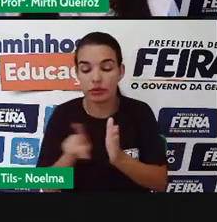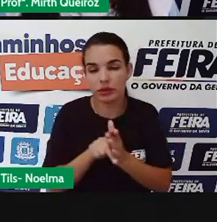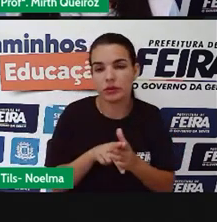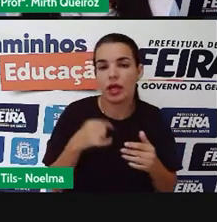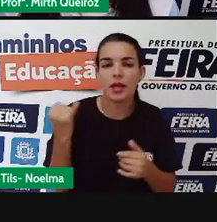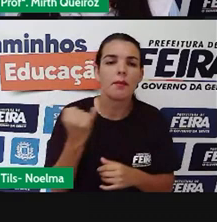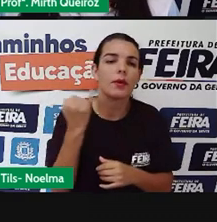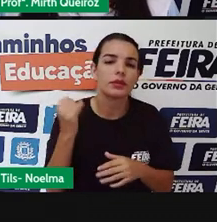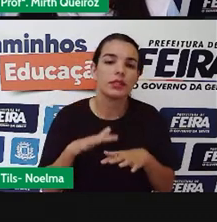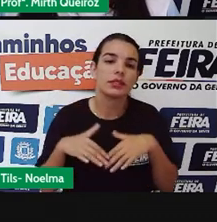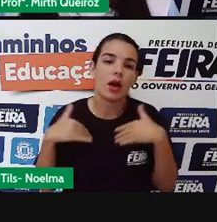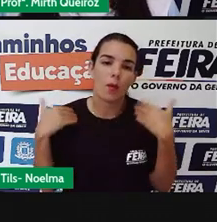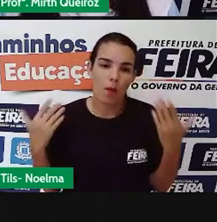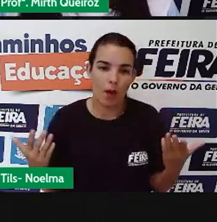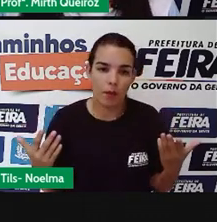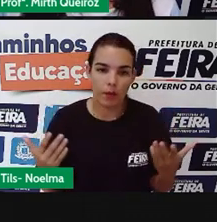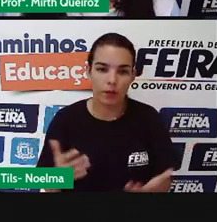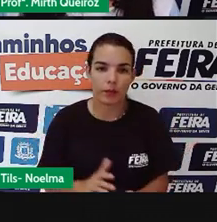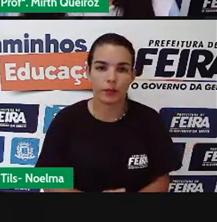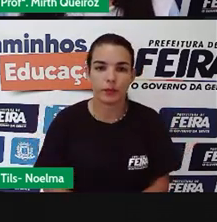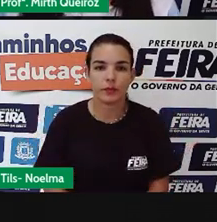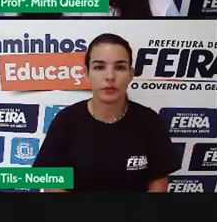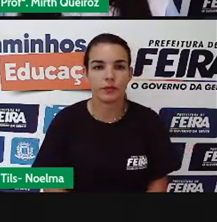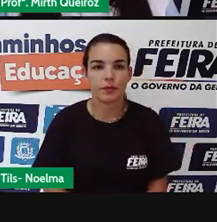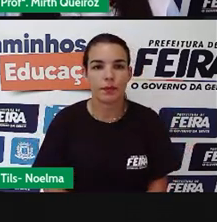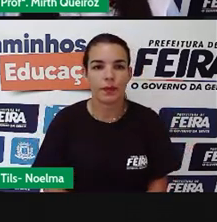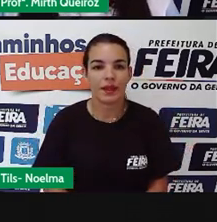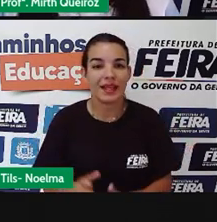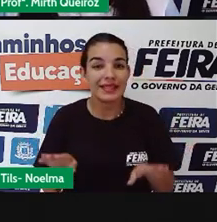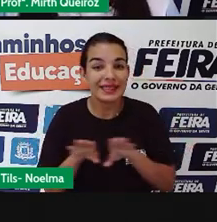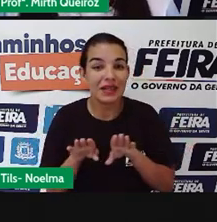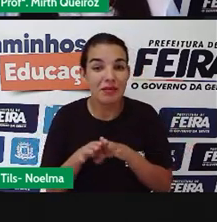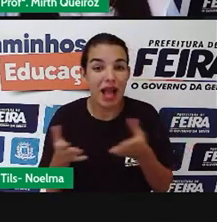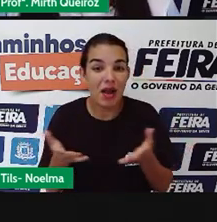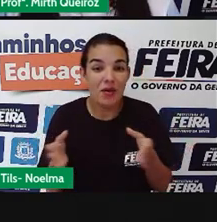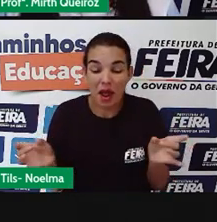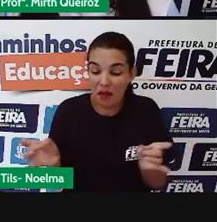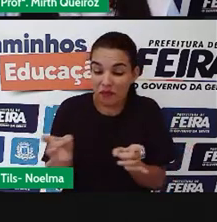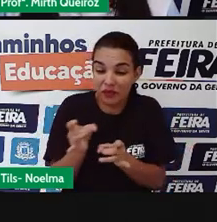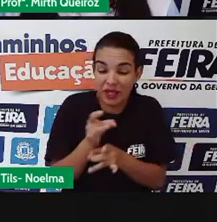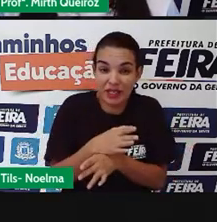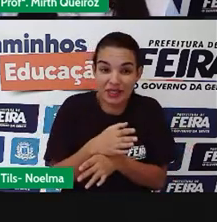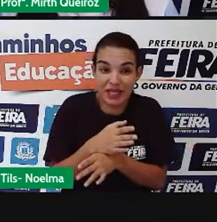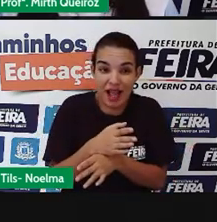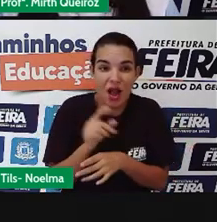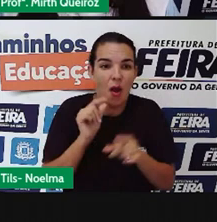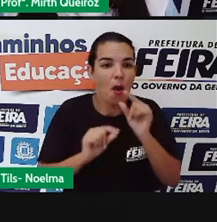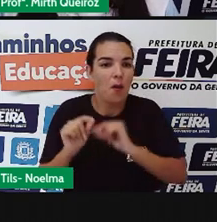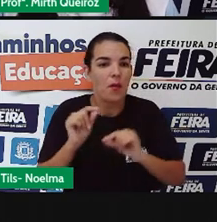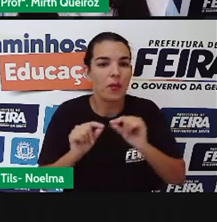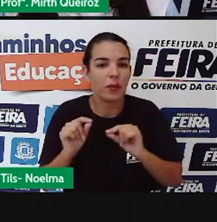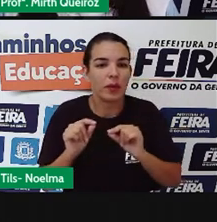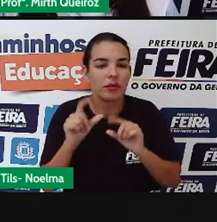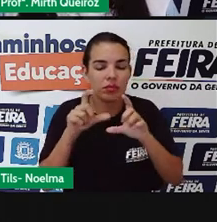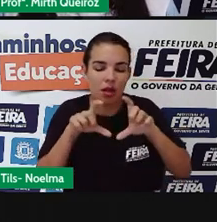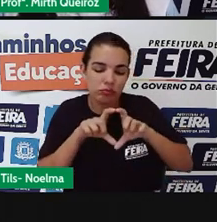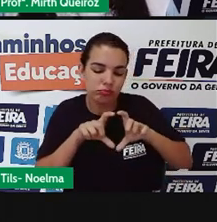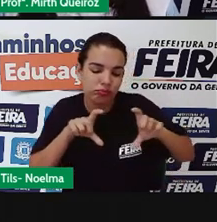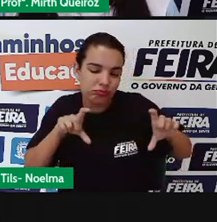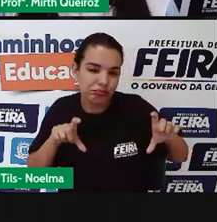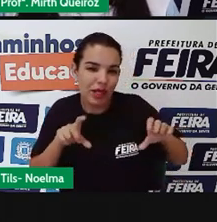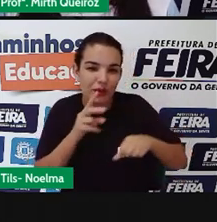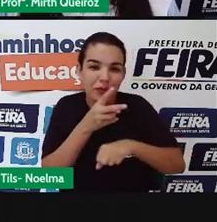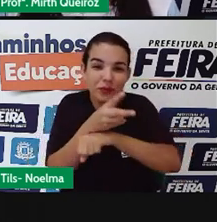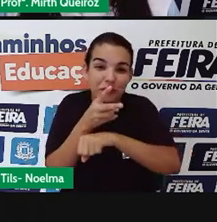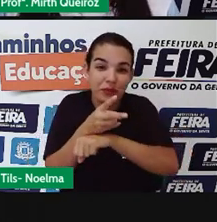importância de estar lá. E, para finalizar, a Pró trouxe aqui para vocês um trechinho aí